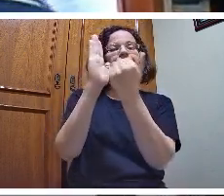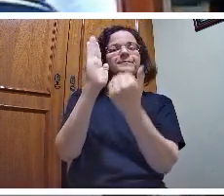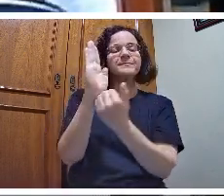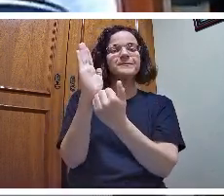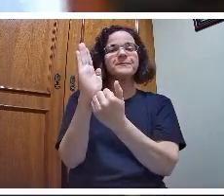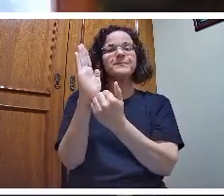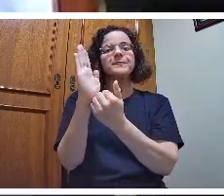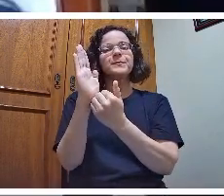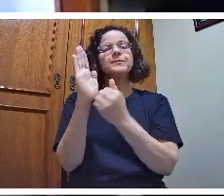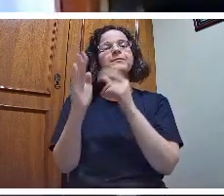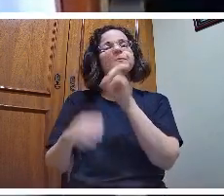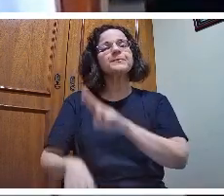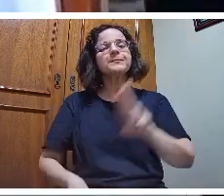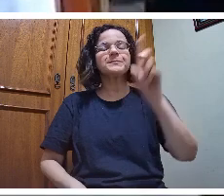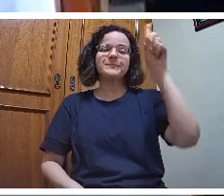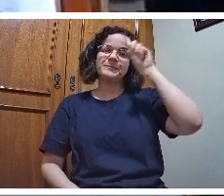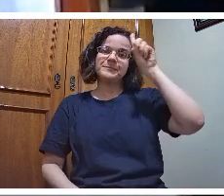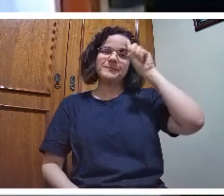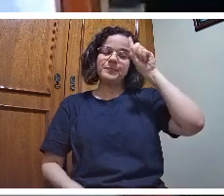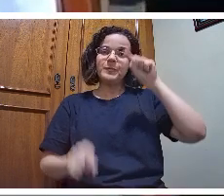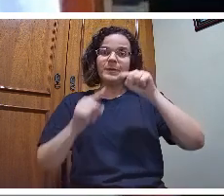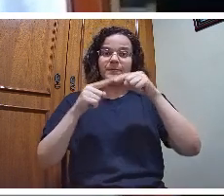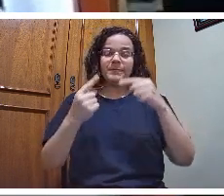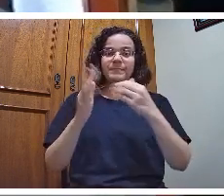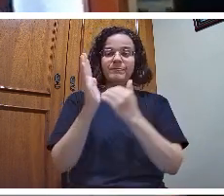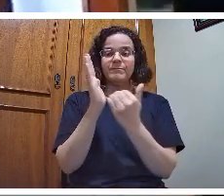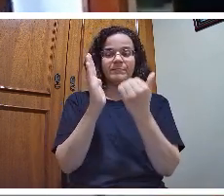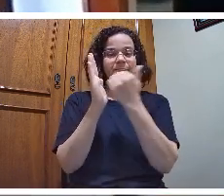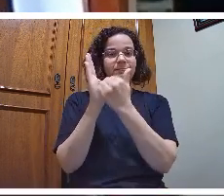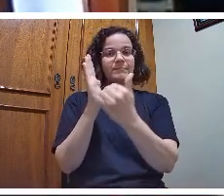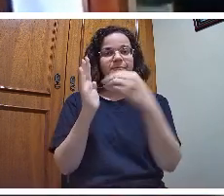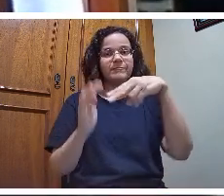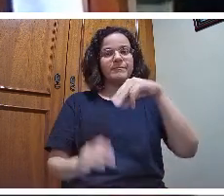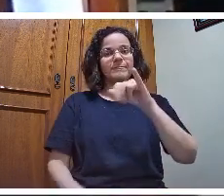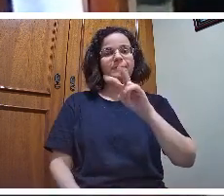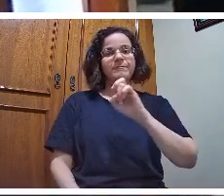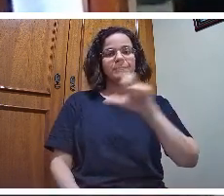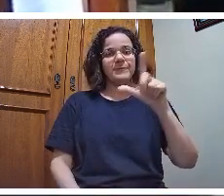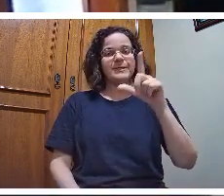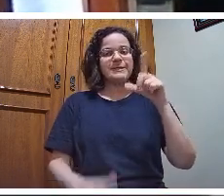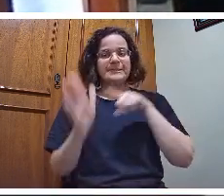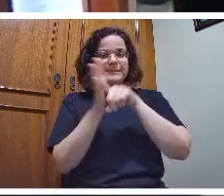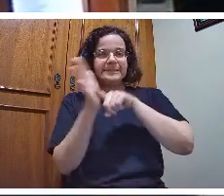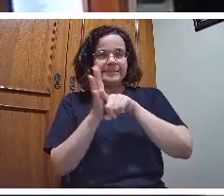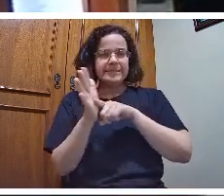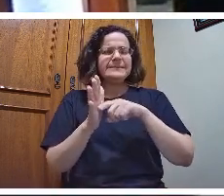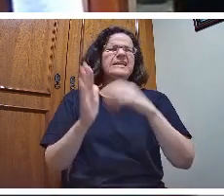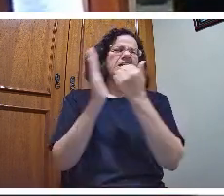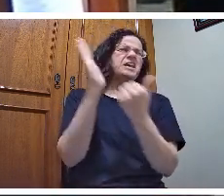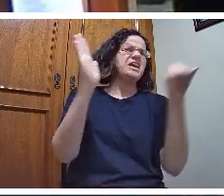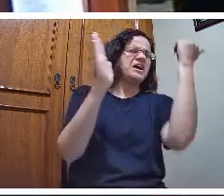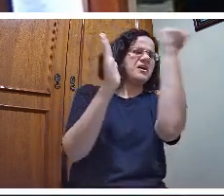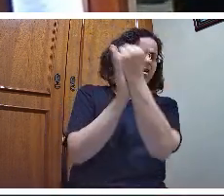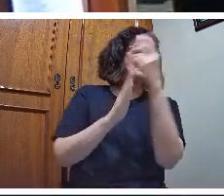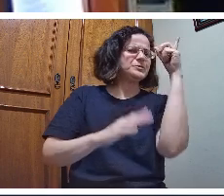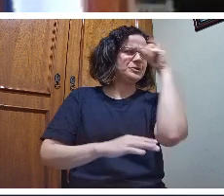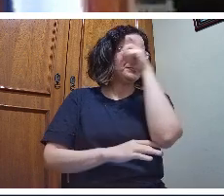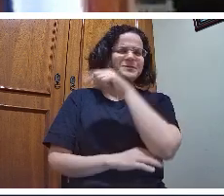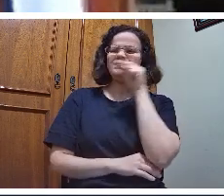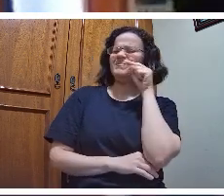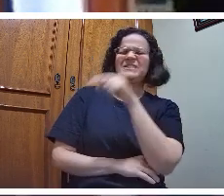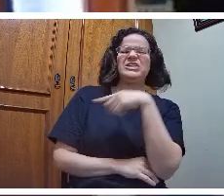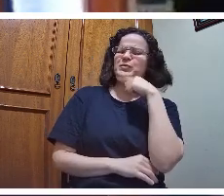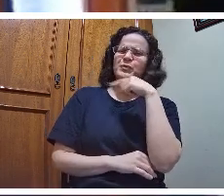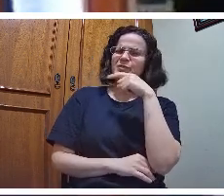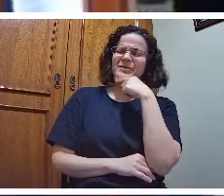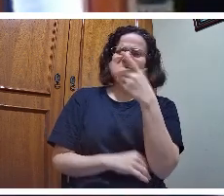mas o nível científico é bastante alto, bastante difícil, o Joãozinho não vai chegar. Então tem que baixar o nível da minha aula.